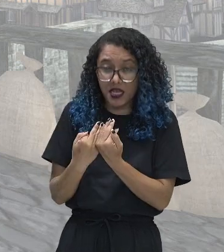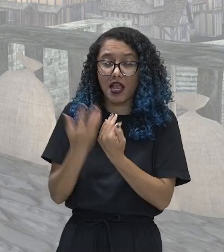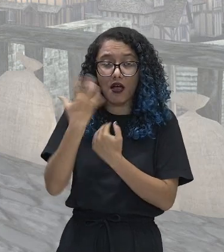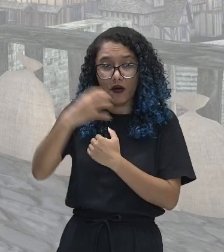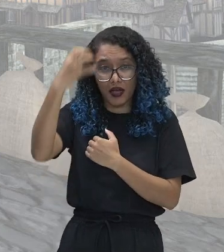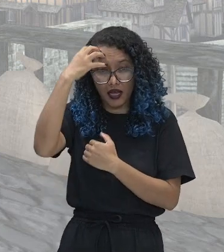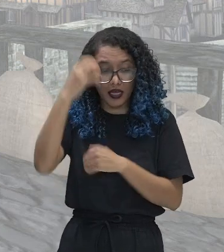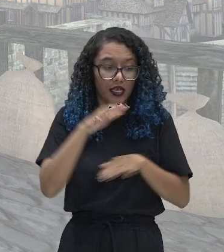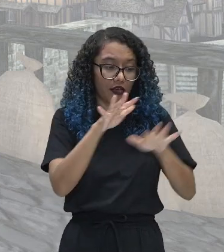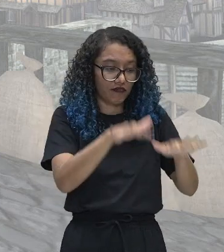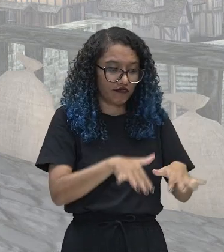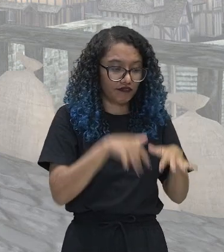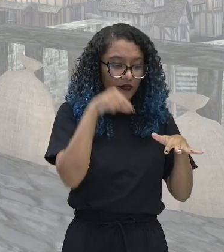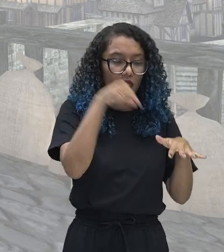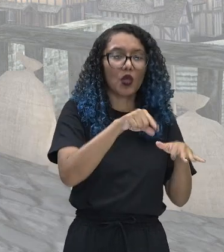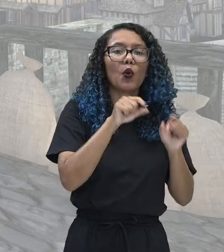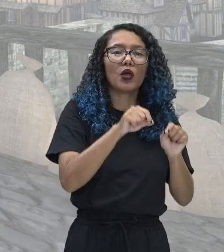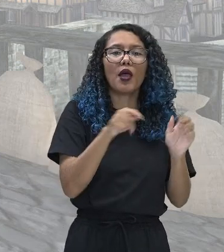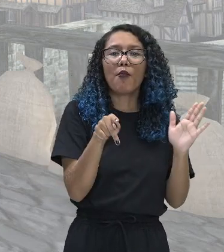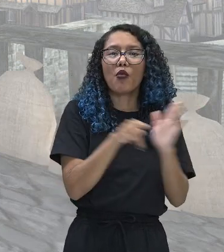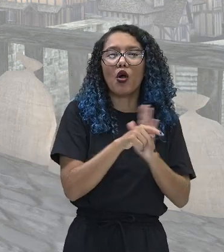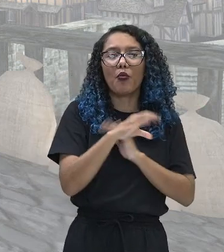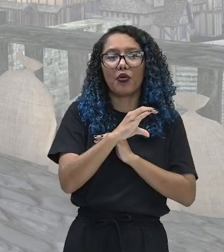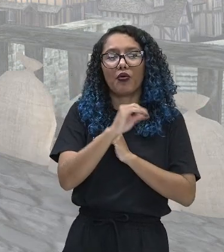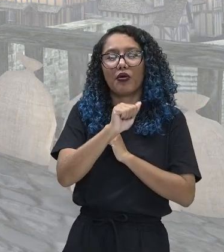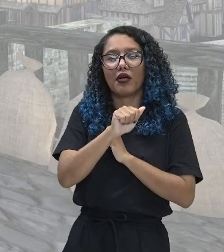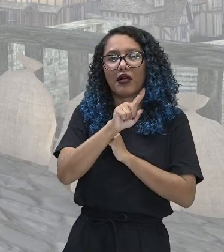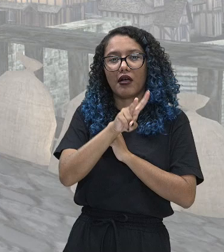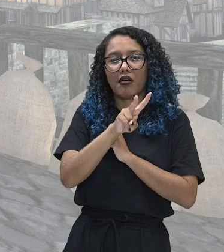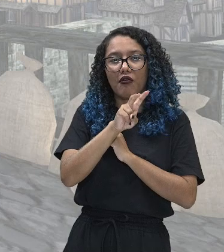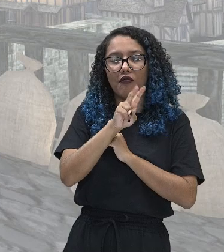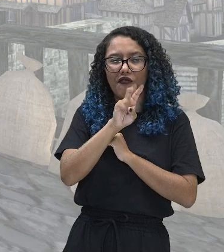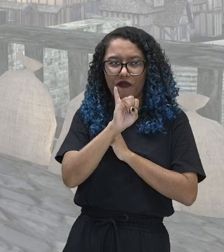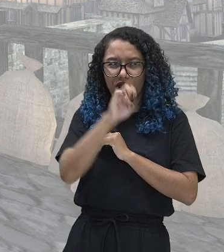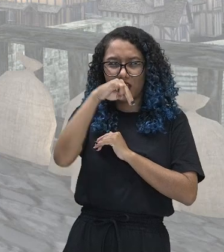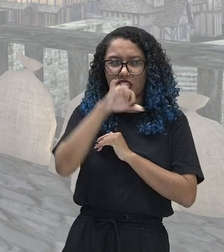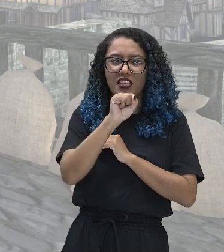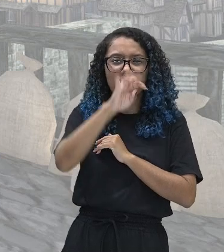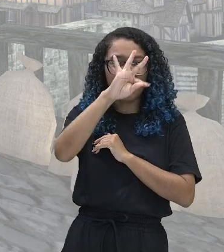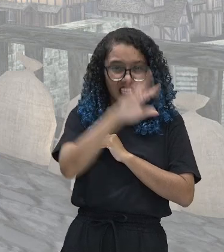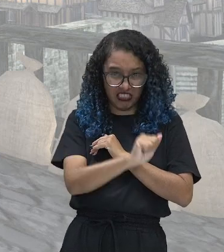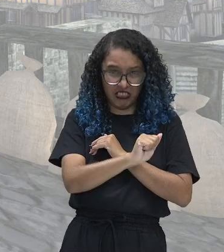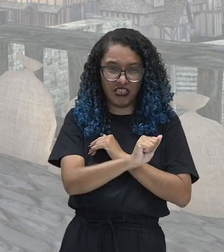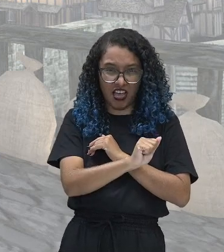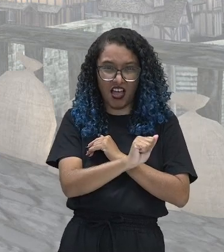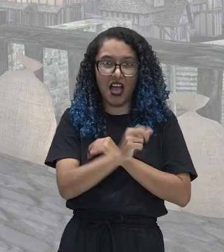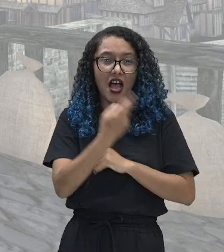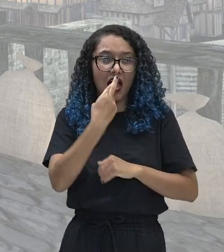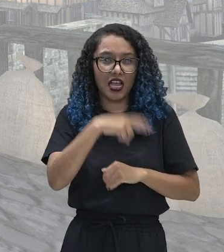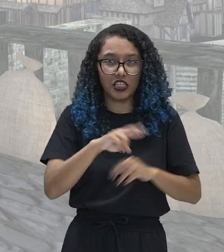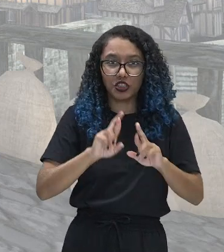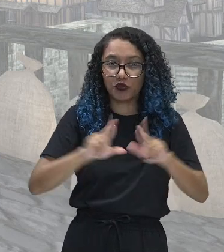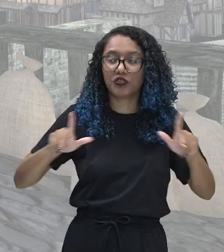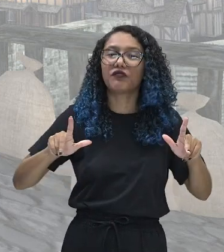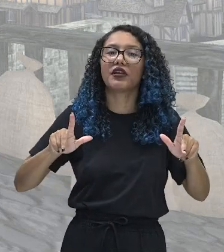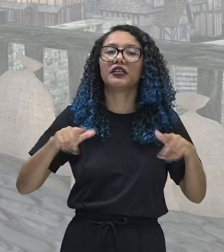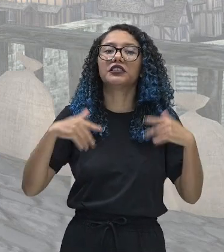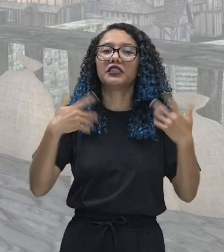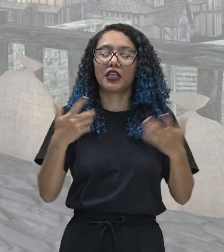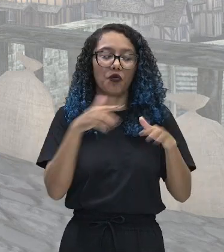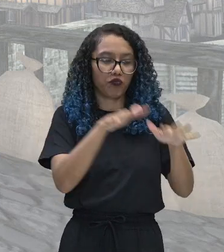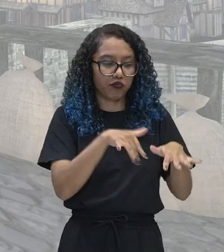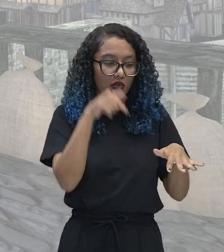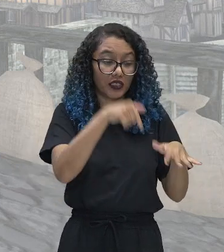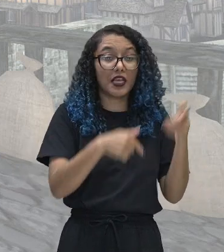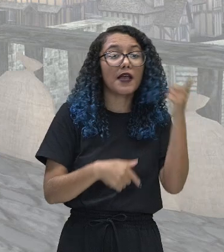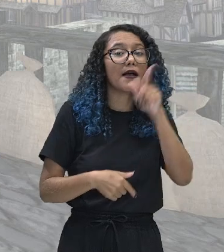puritanos, por assim dizer. E essa guerra acontece. Acontece também que o parlamento sai vitorioso desse